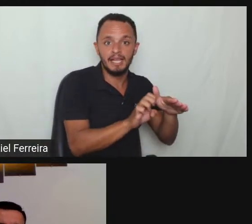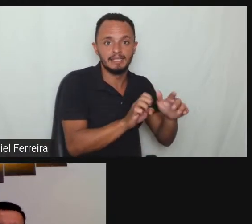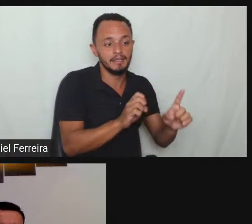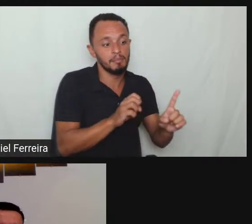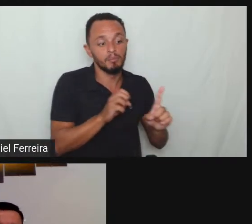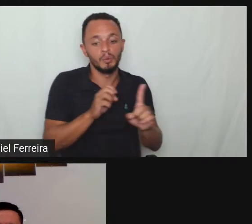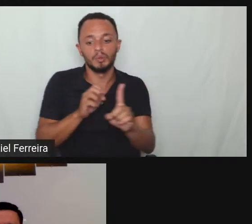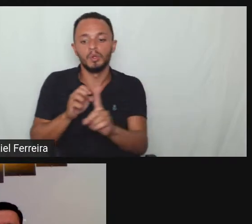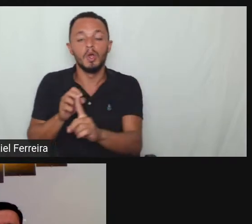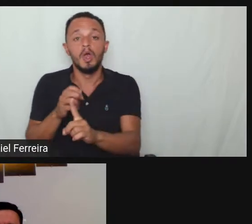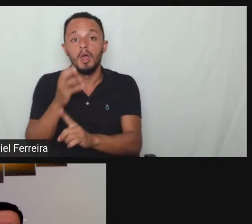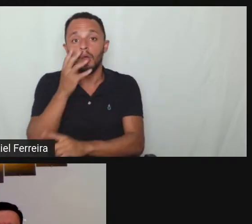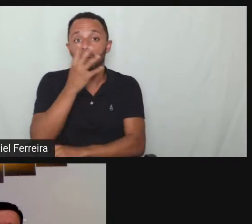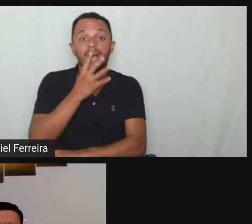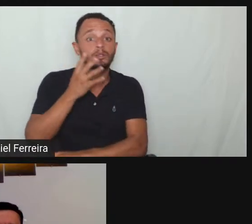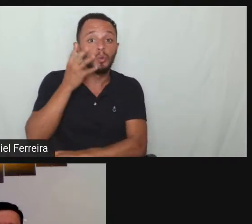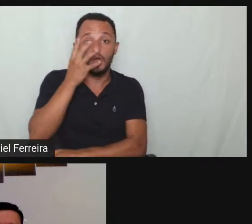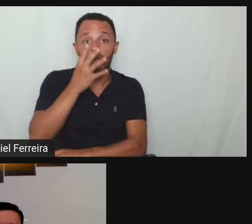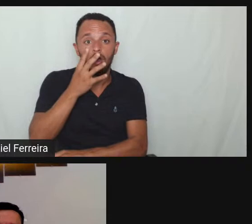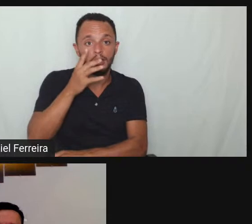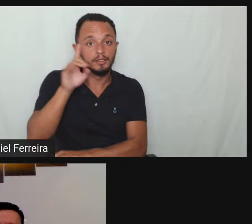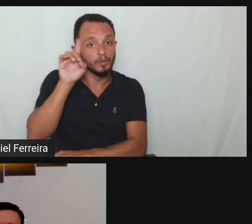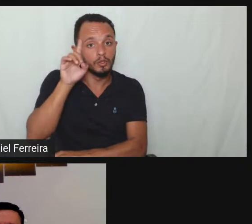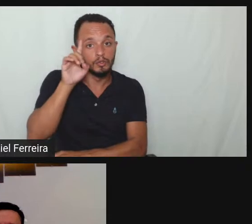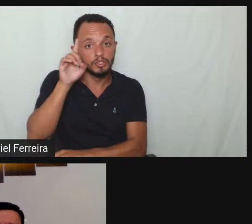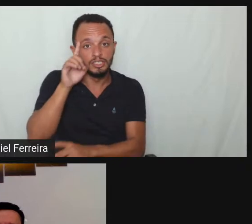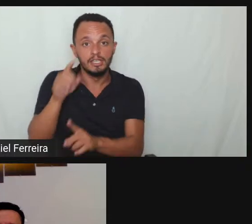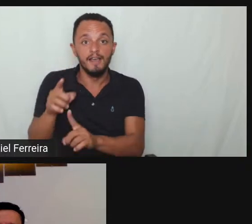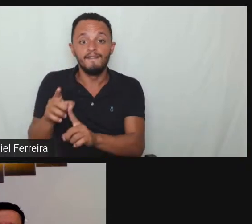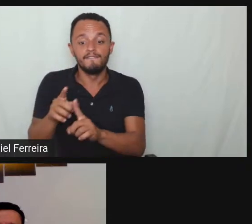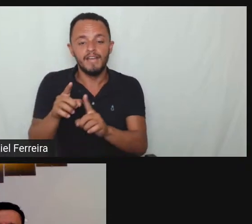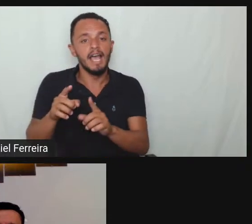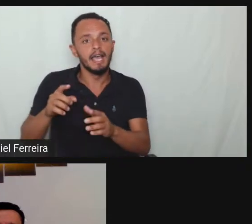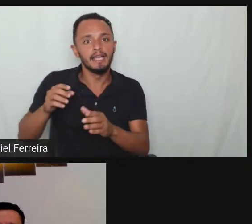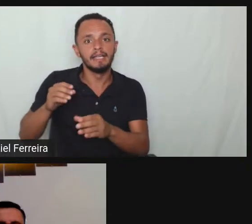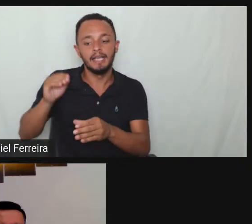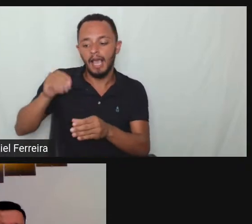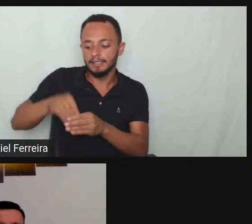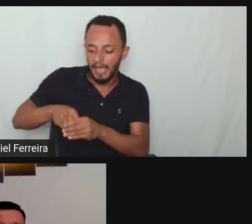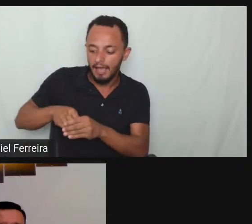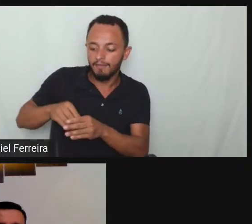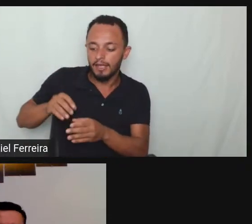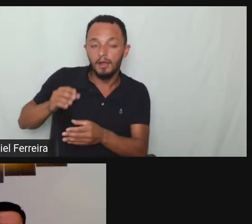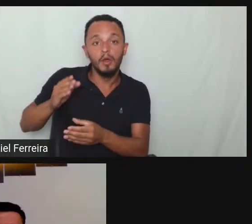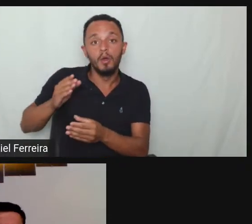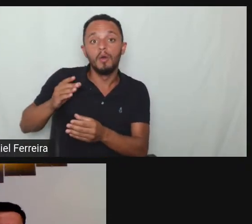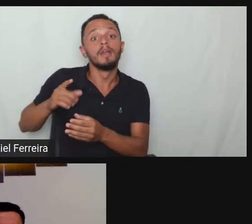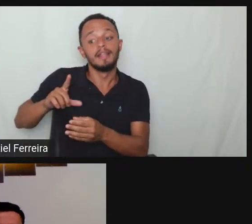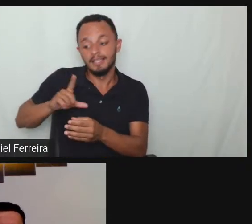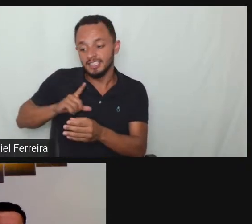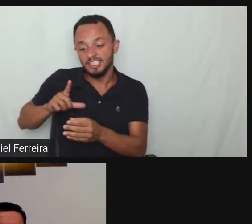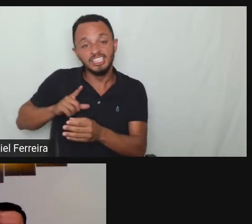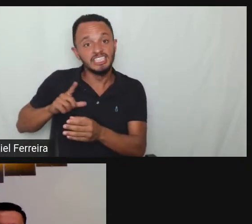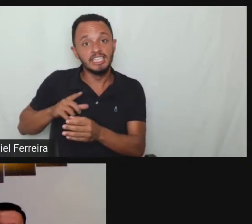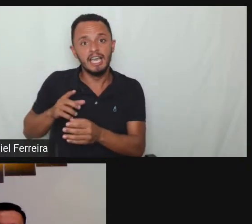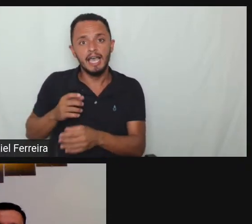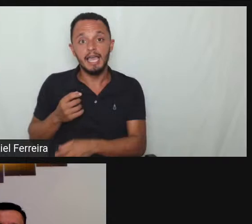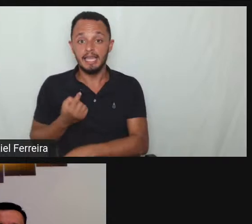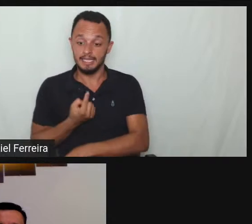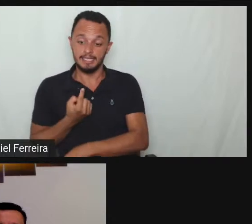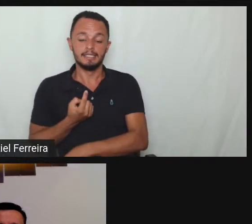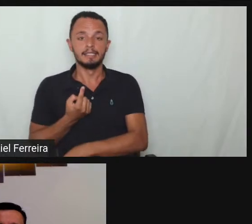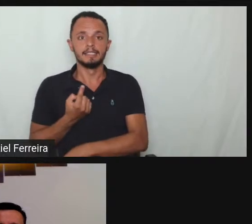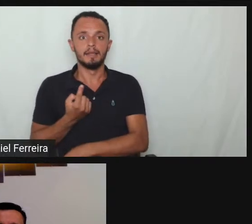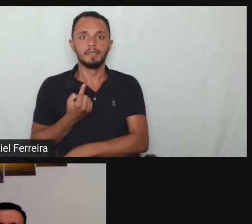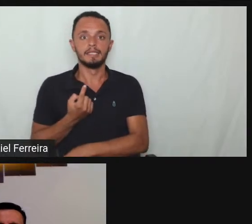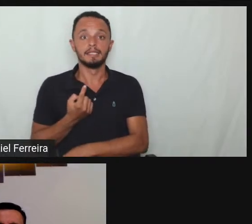horas por dia ele trabalhava bonitinho colocava o cartão de ônibus dele na pochete e tinha ali a sua mínima independência e